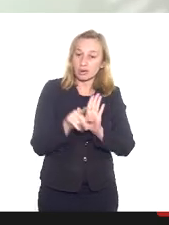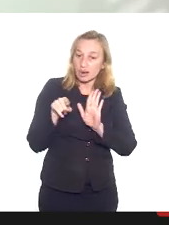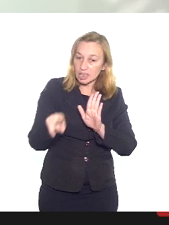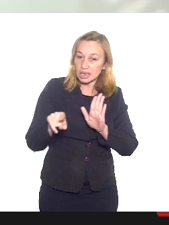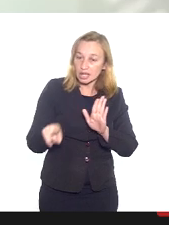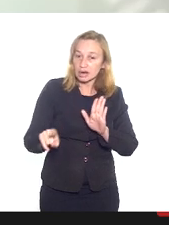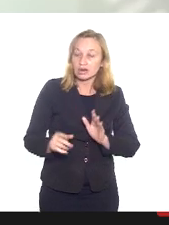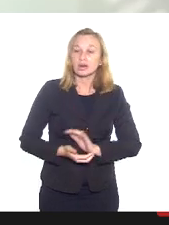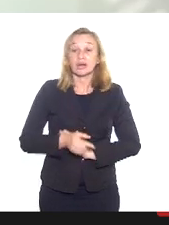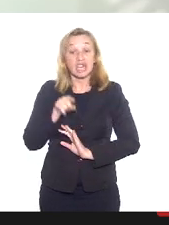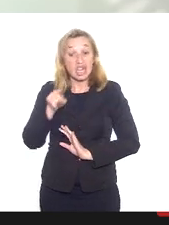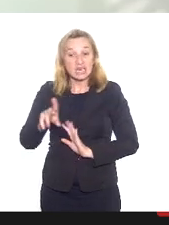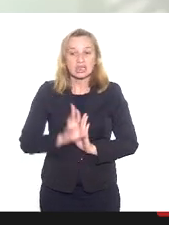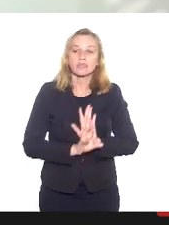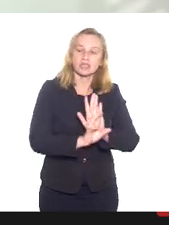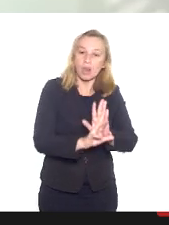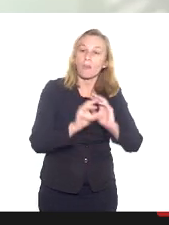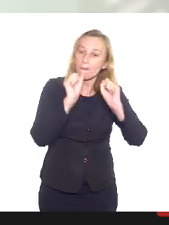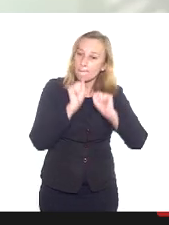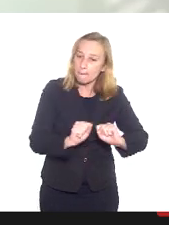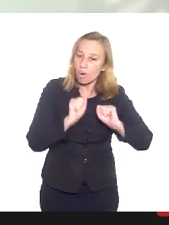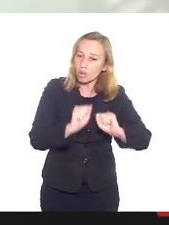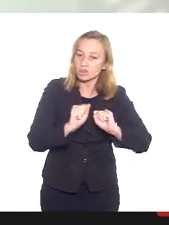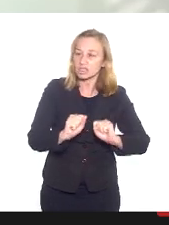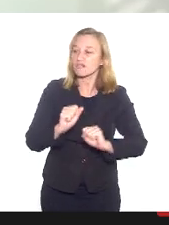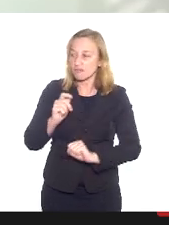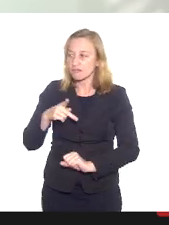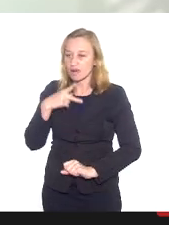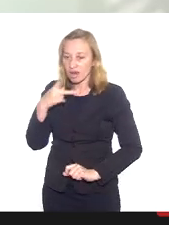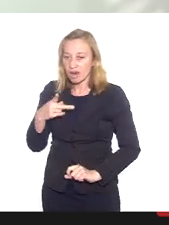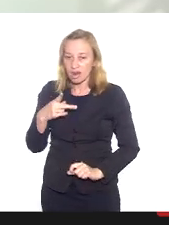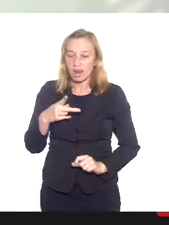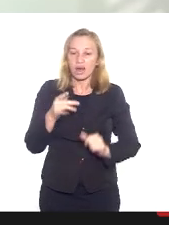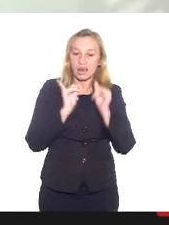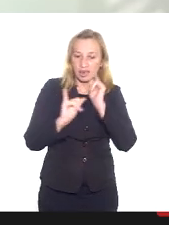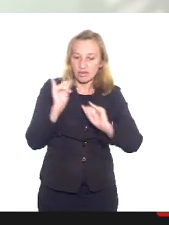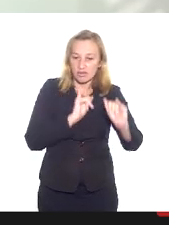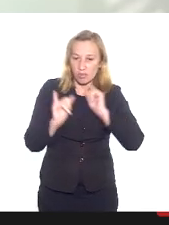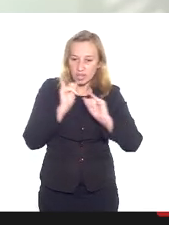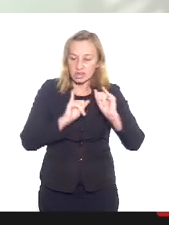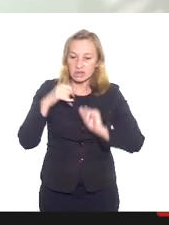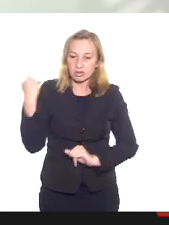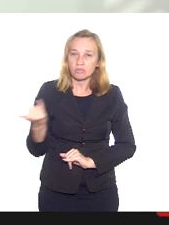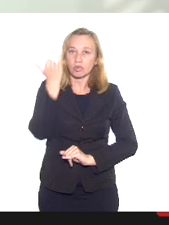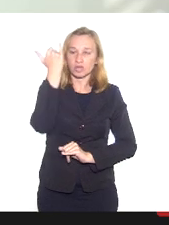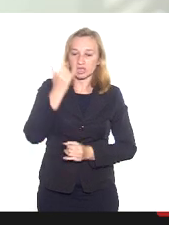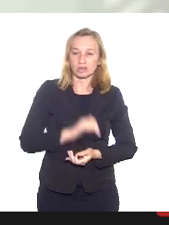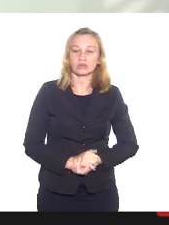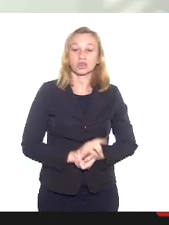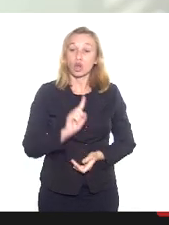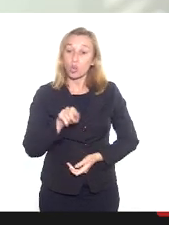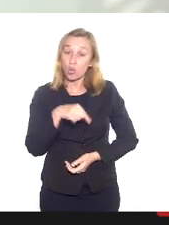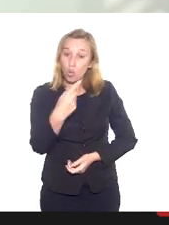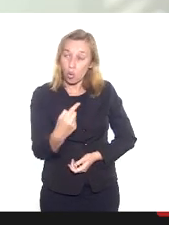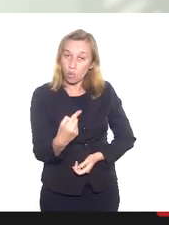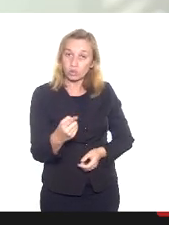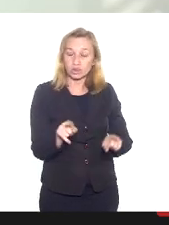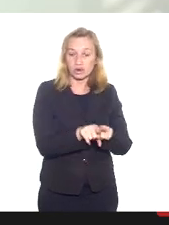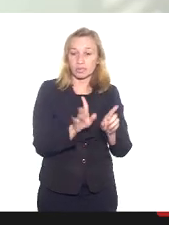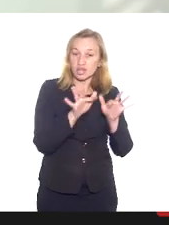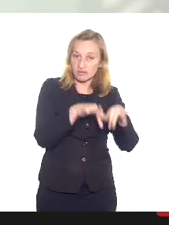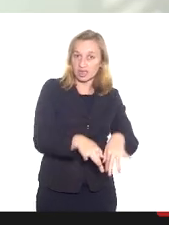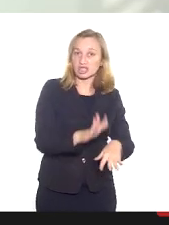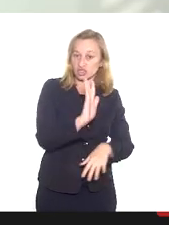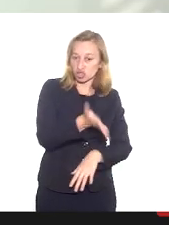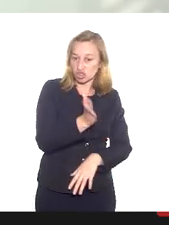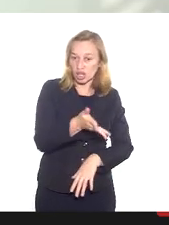esses representantes possam fazer a disseminação dessas informações tão importantes. Outro ponto, me encerrando já,